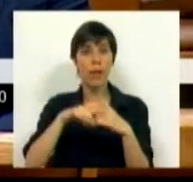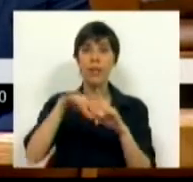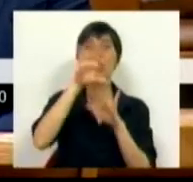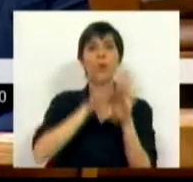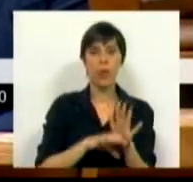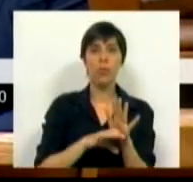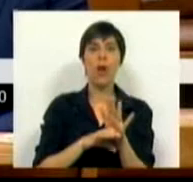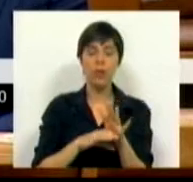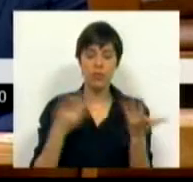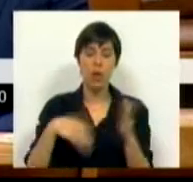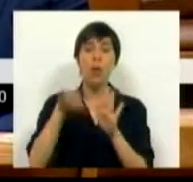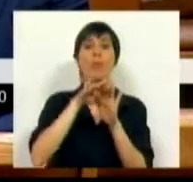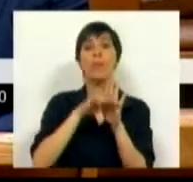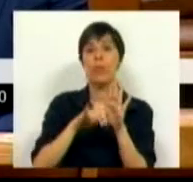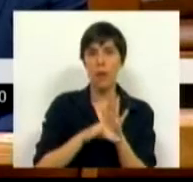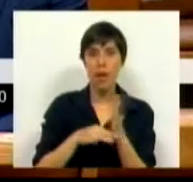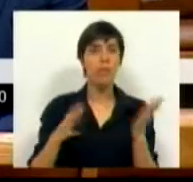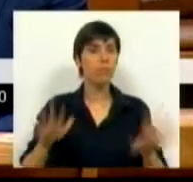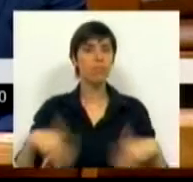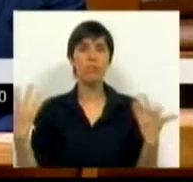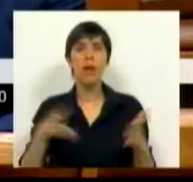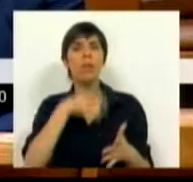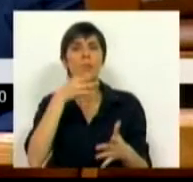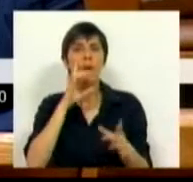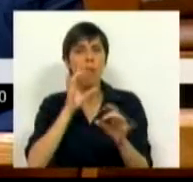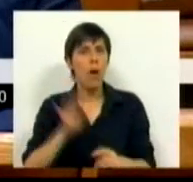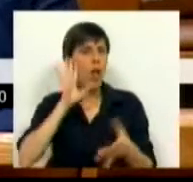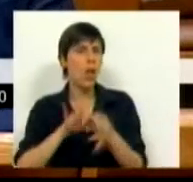curriculares, os programas sem qualquer fundamento,